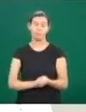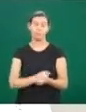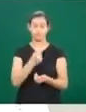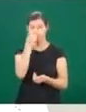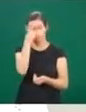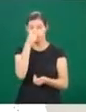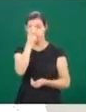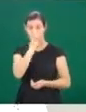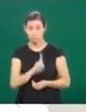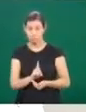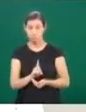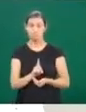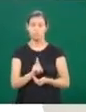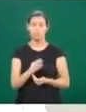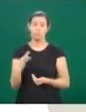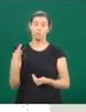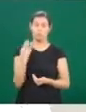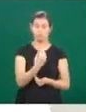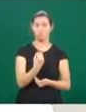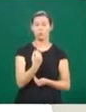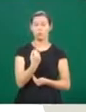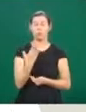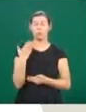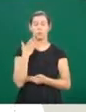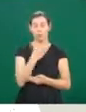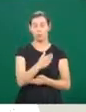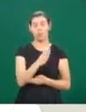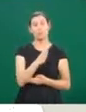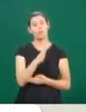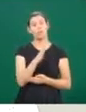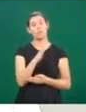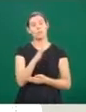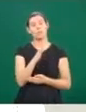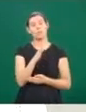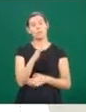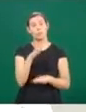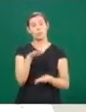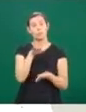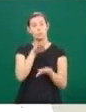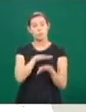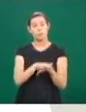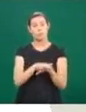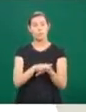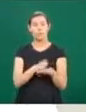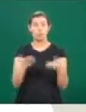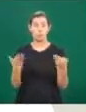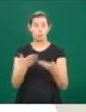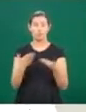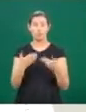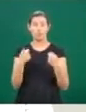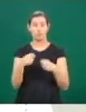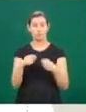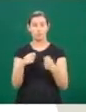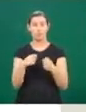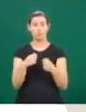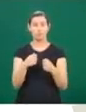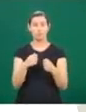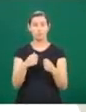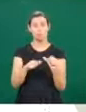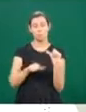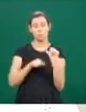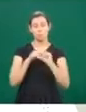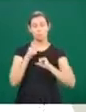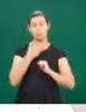que é um direito universal, né? Um direito humano, a gente vem buscar aprimoramentos para poder conseguir completar a nossa formação